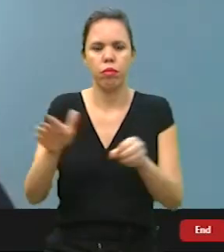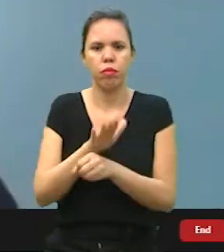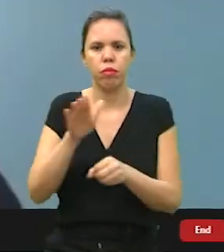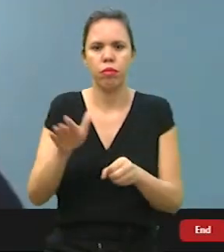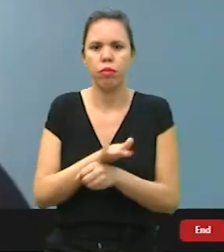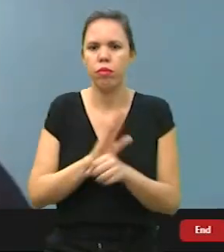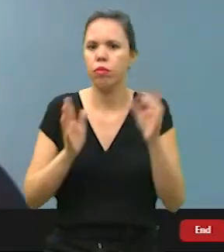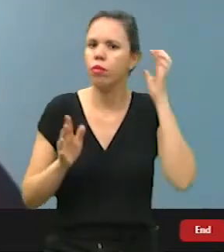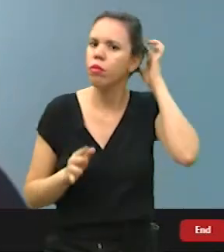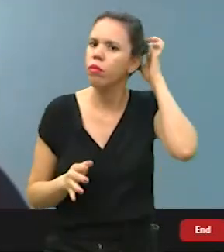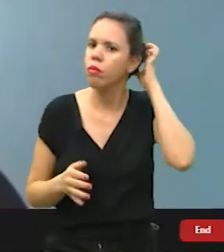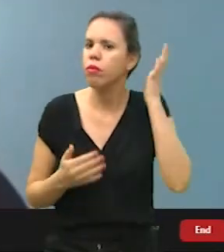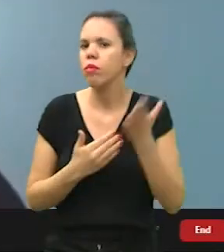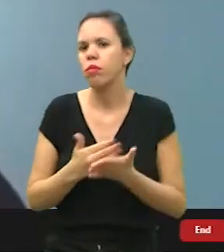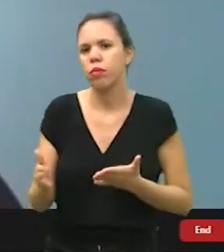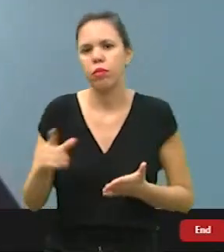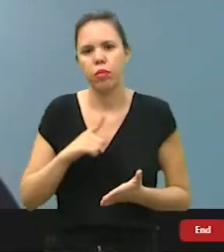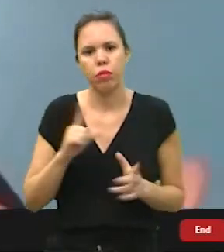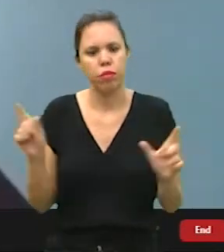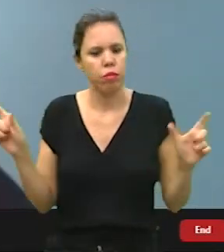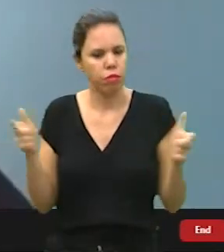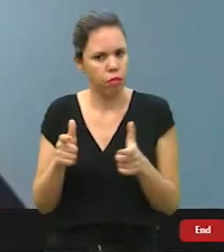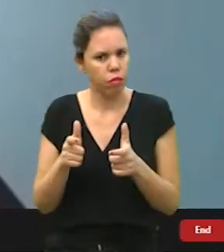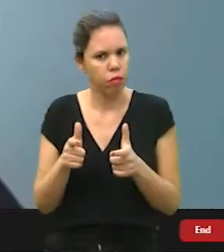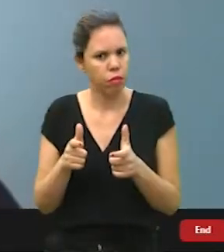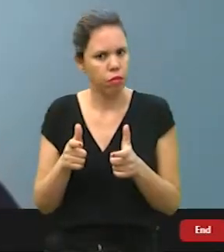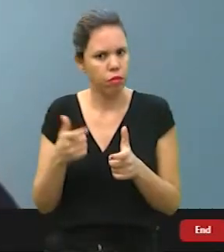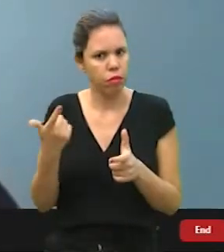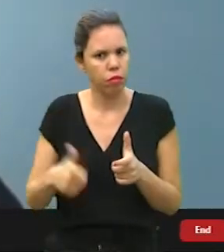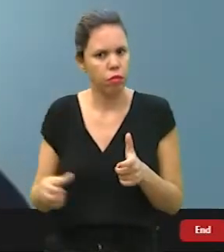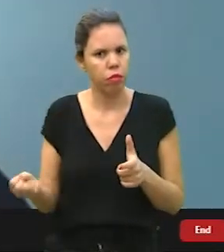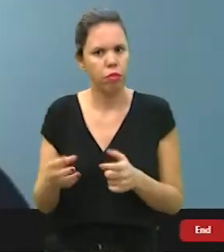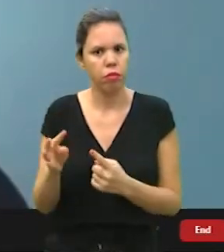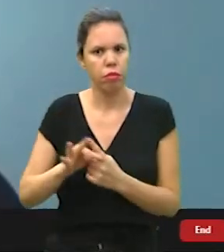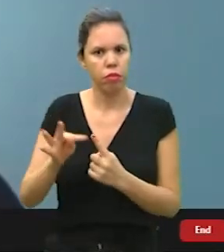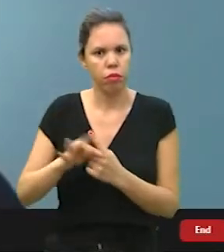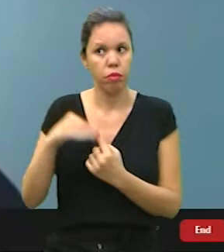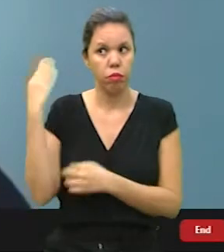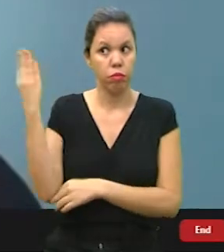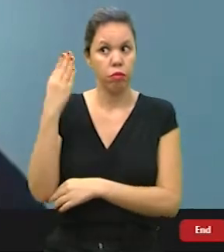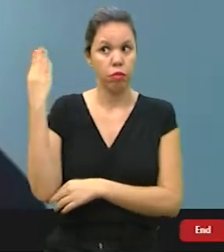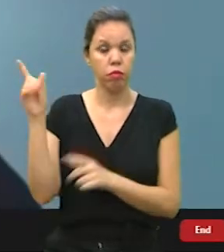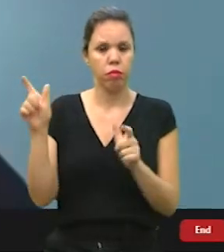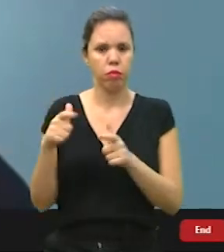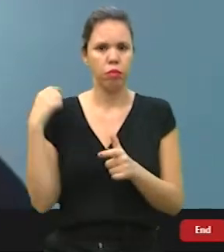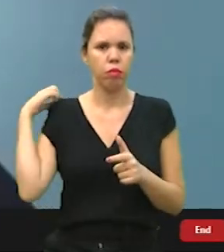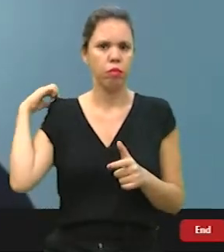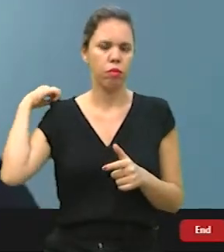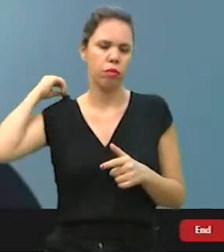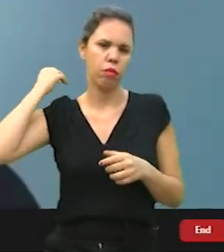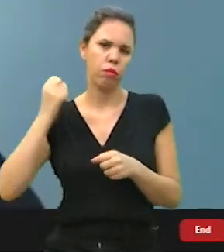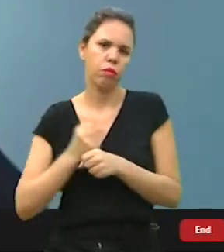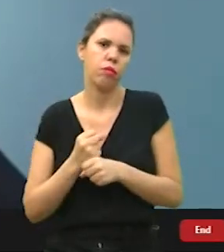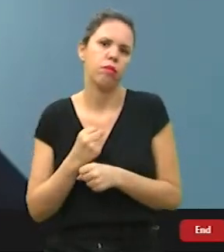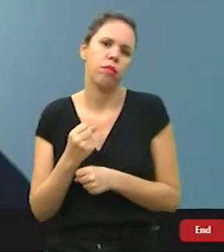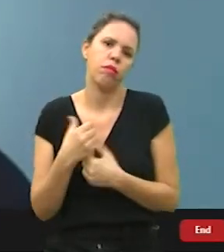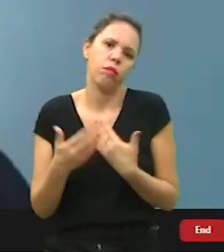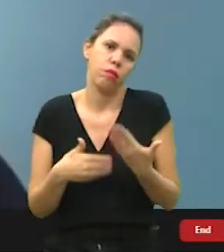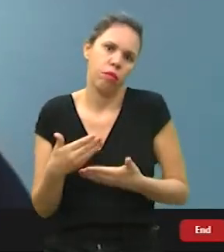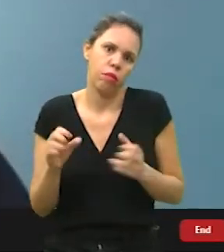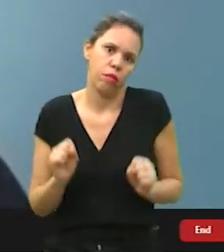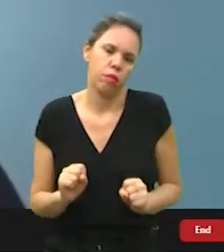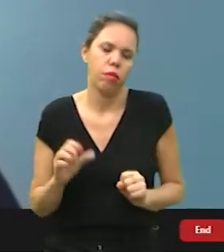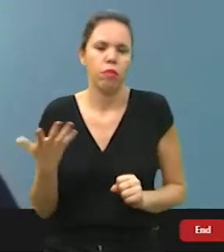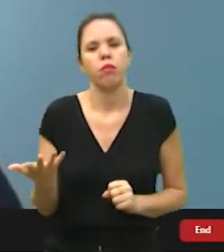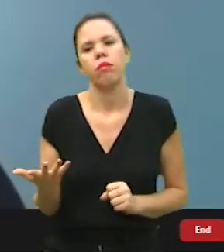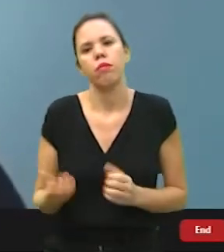acumulados e começar a ter uma diminuição de novo da temperatura, isso pode levar até alguns